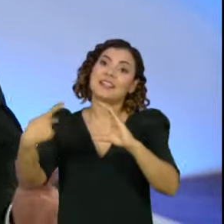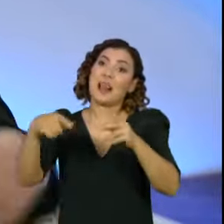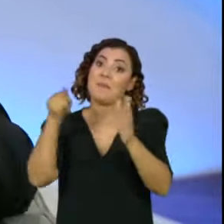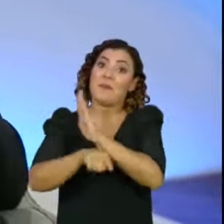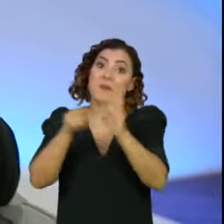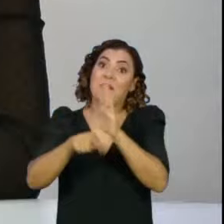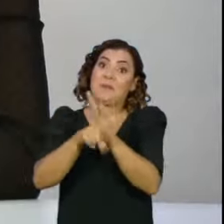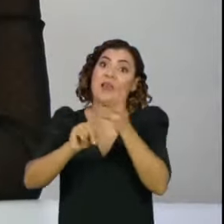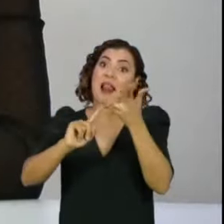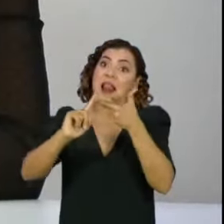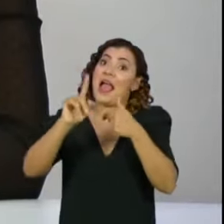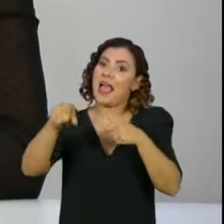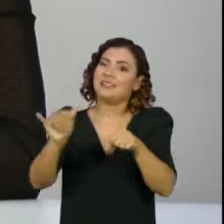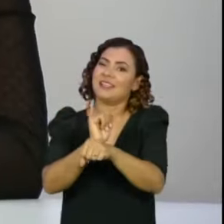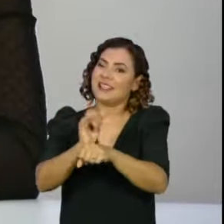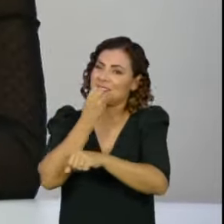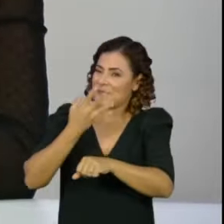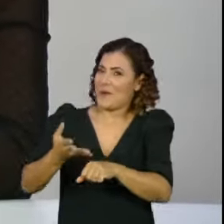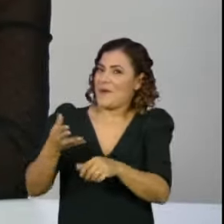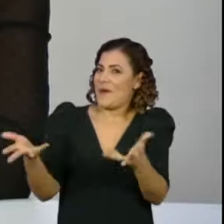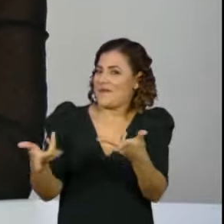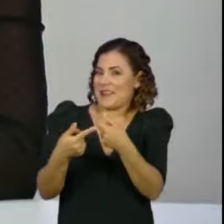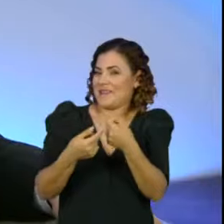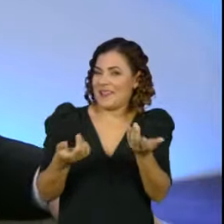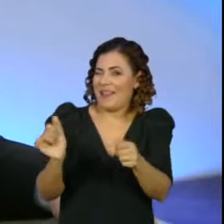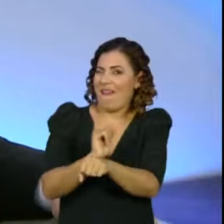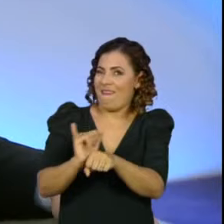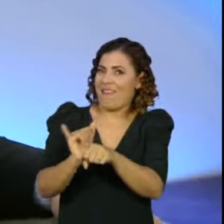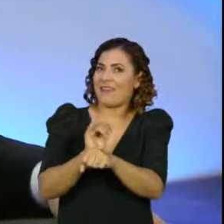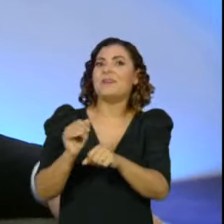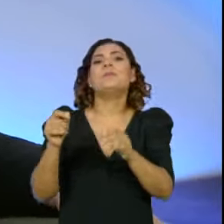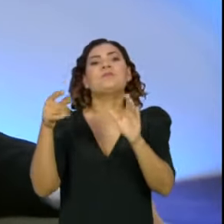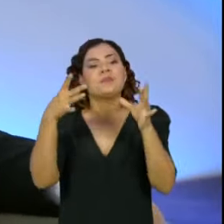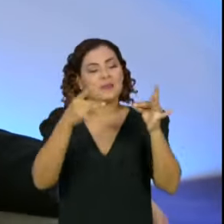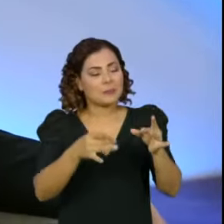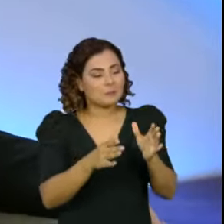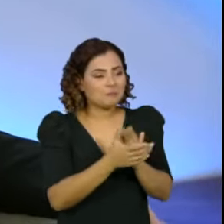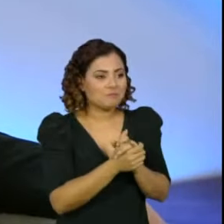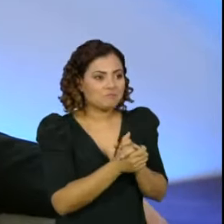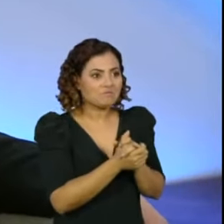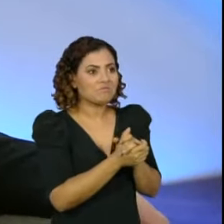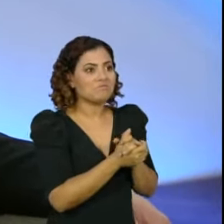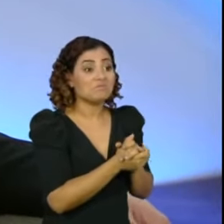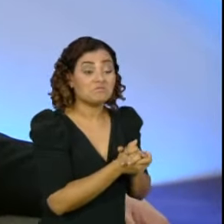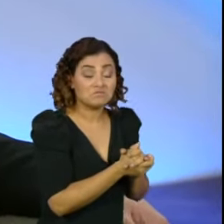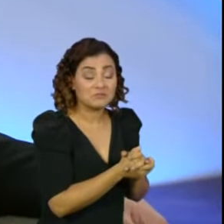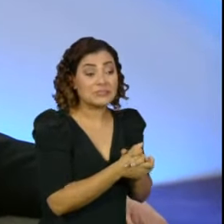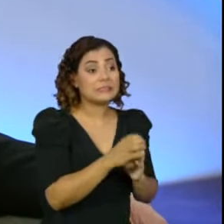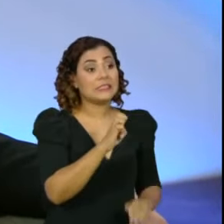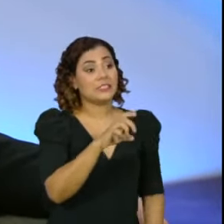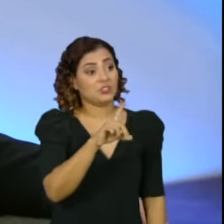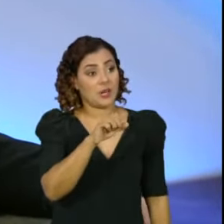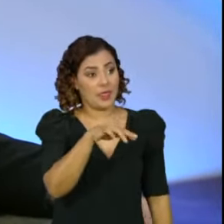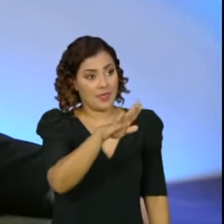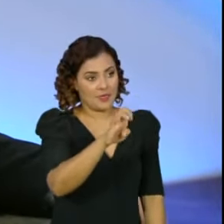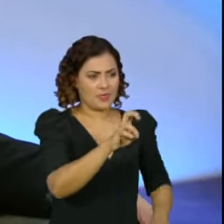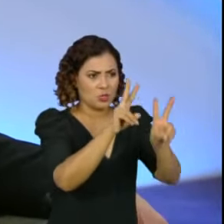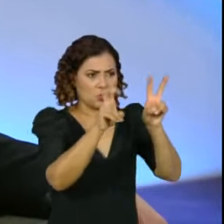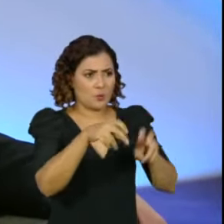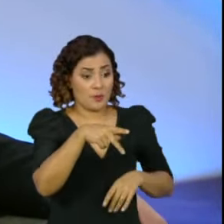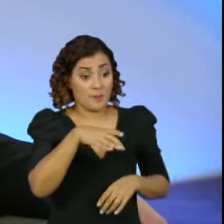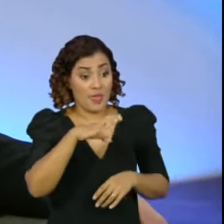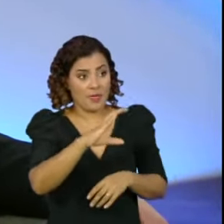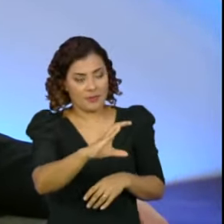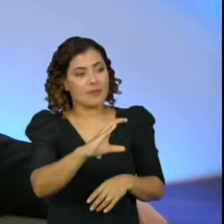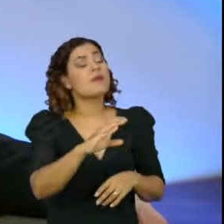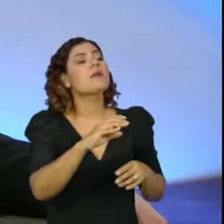uma característica boa, quer esclarecer o fato, quer esclarecer todas as perguntas. Mas em relação, Dilene, à questão da PEC